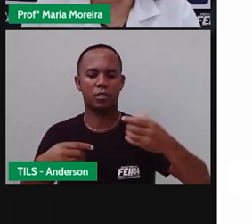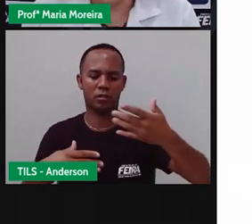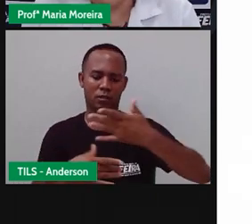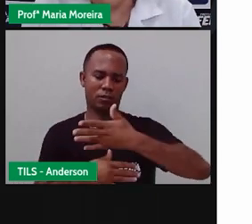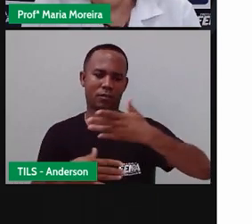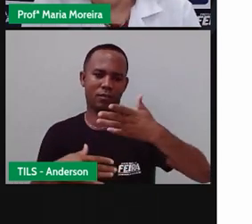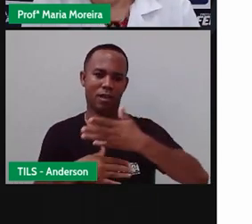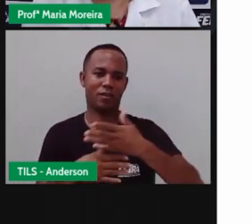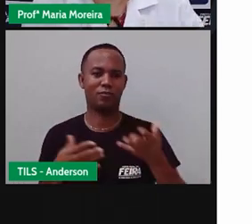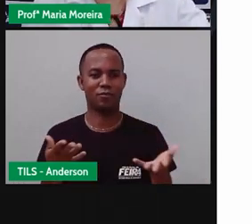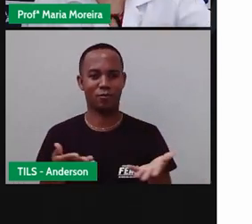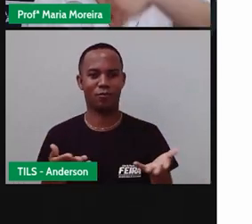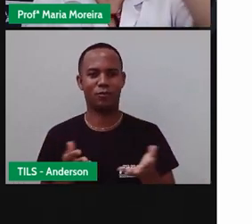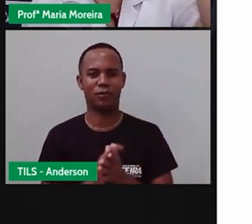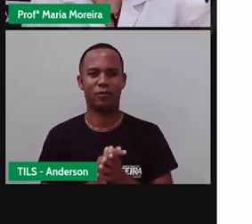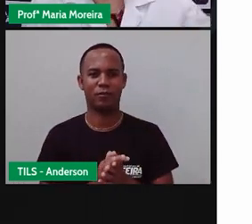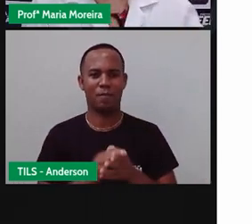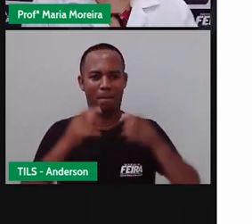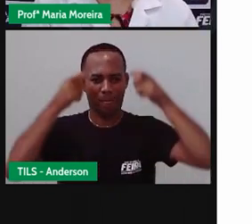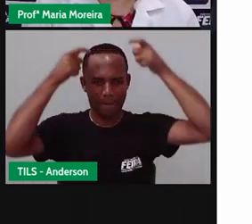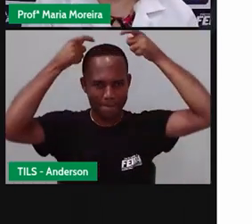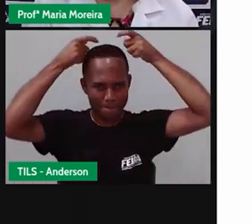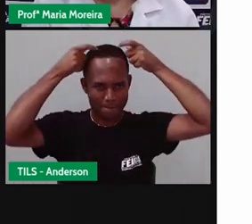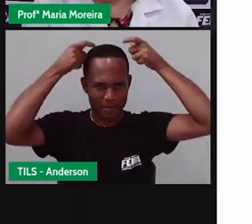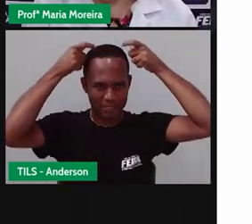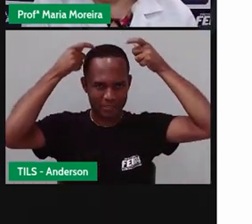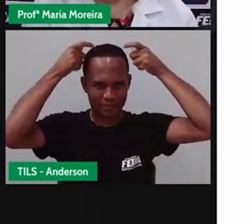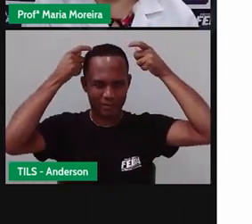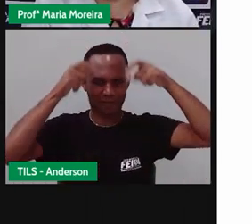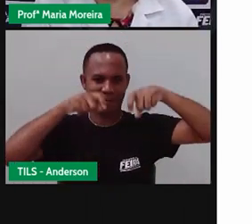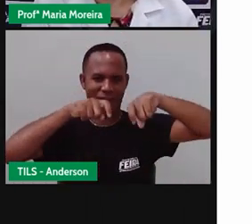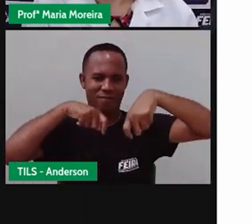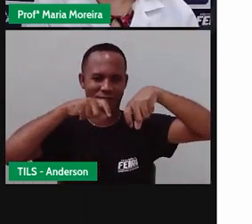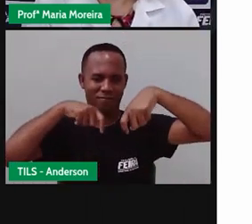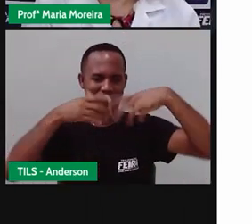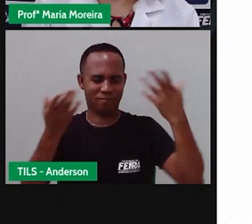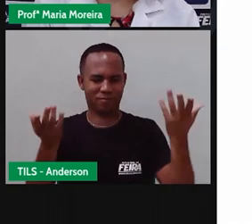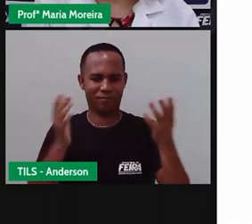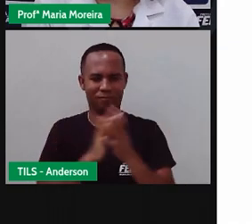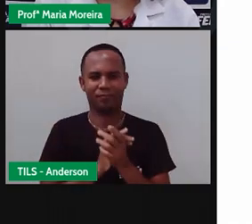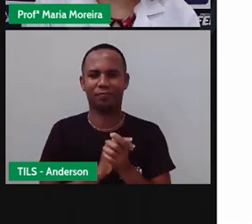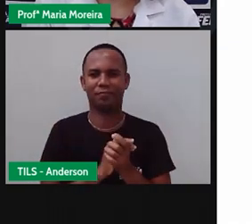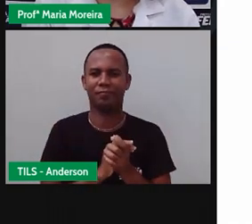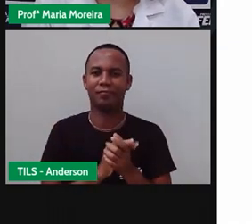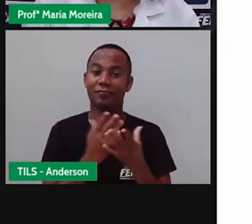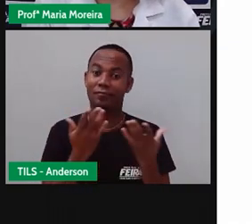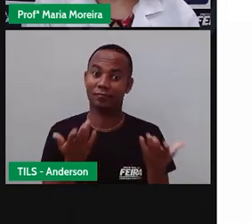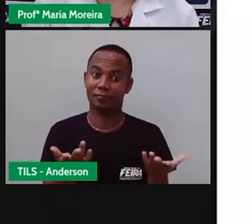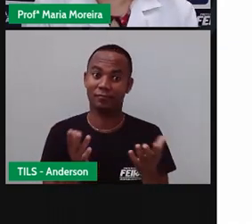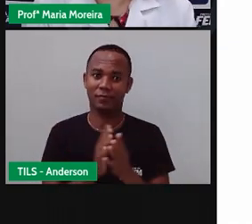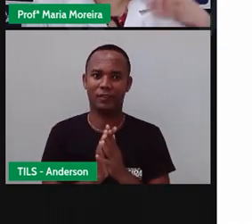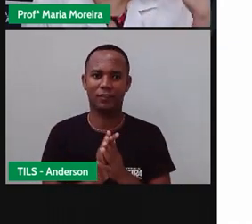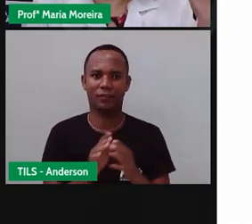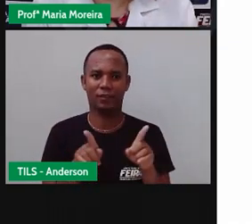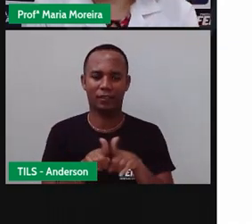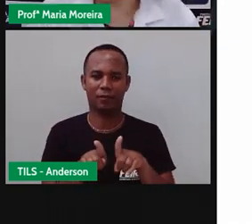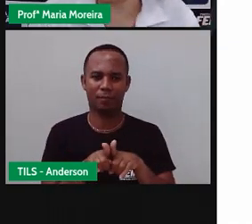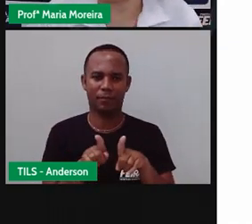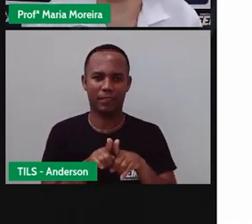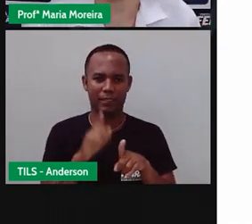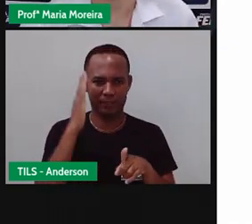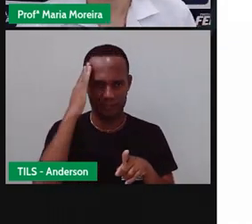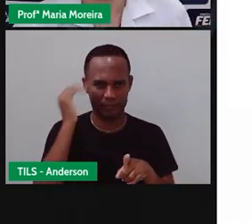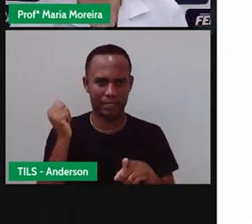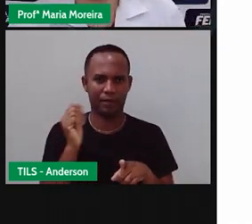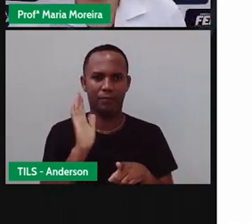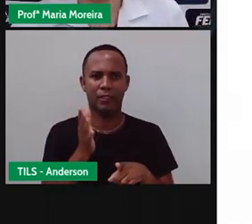nossa cidade, né? A Princesa do Sertão. Não é isso? E que, inclusive, a gente também já sabe